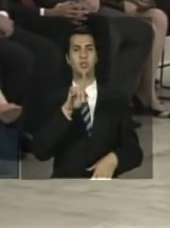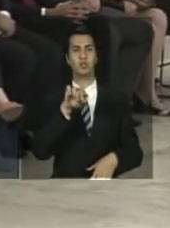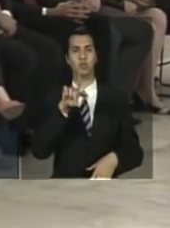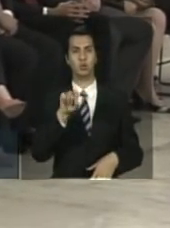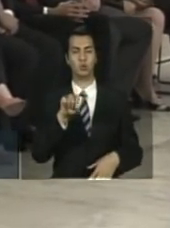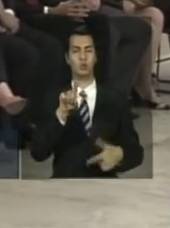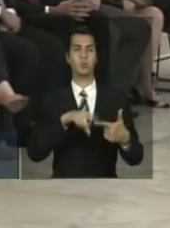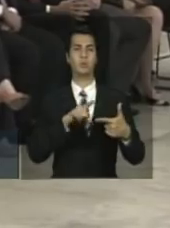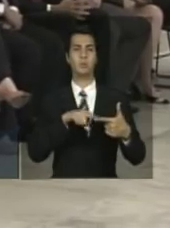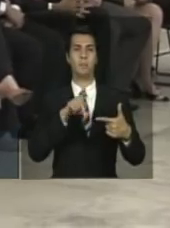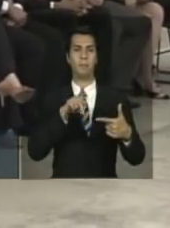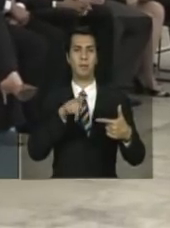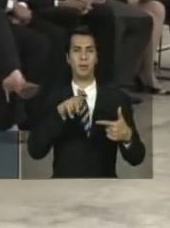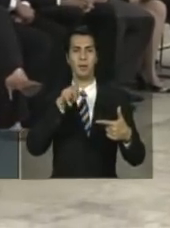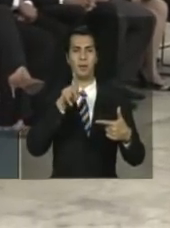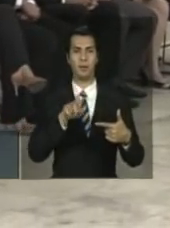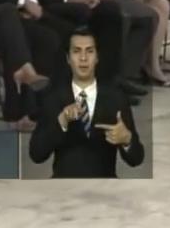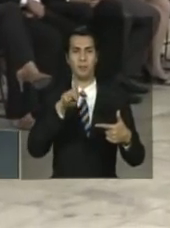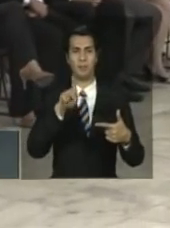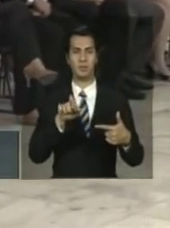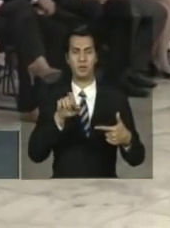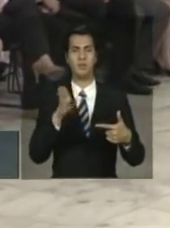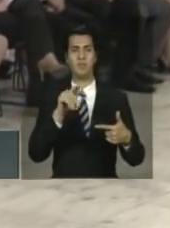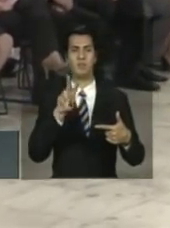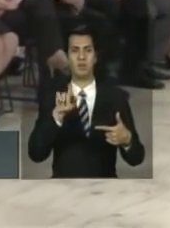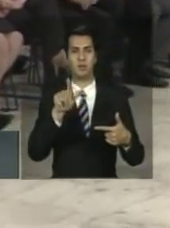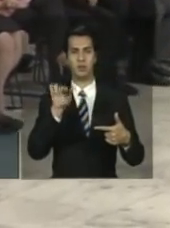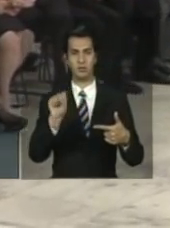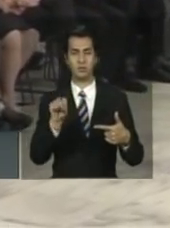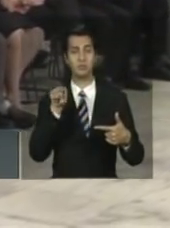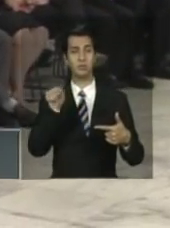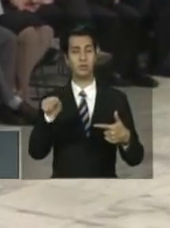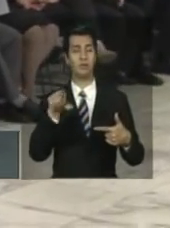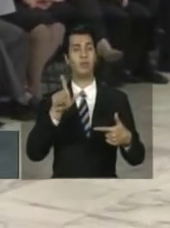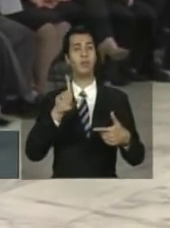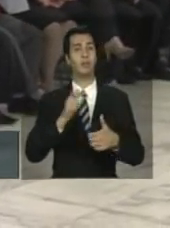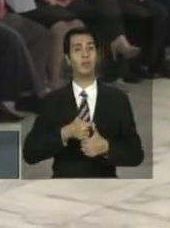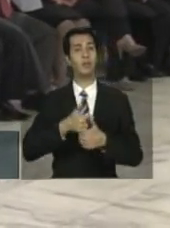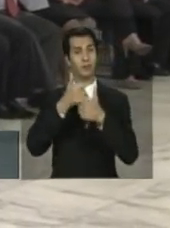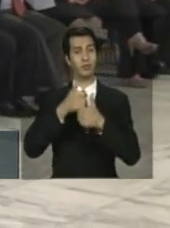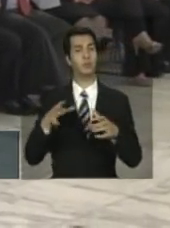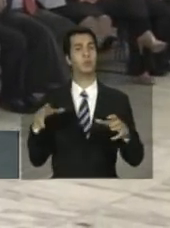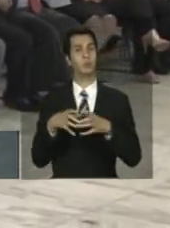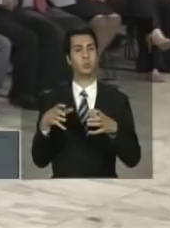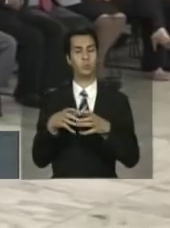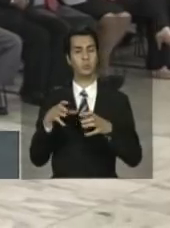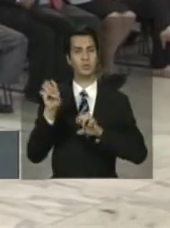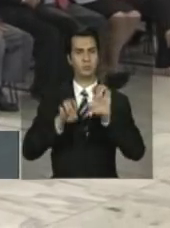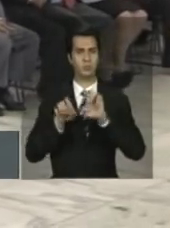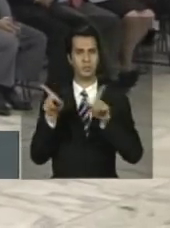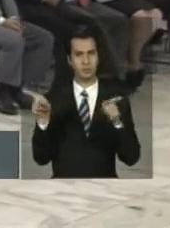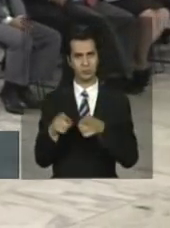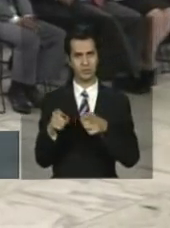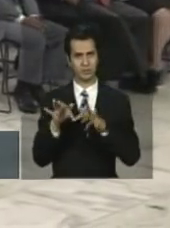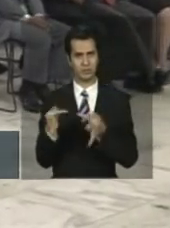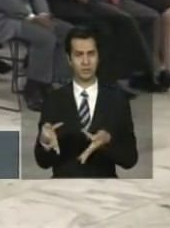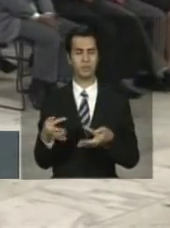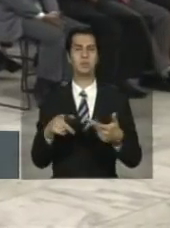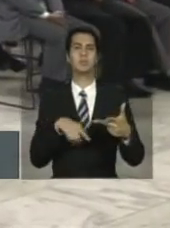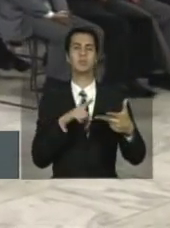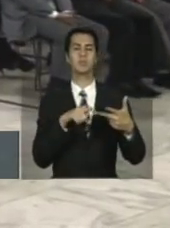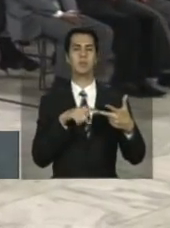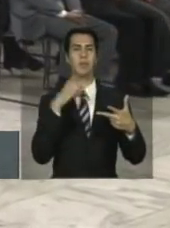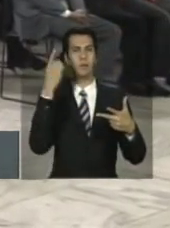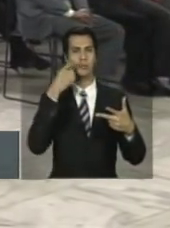Pepe Vargas, líder da Frente Parlamentar Mista das Micro e Pequenas Empresas, deputada